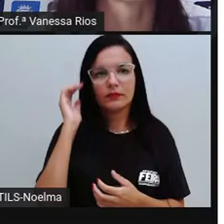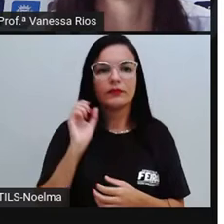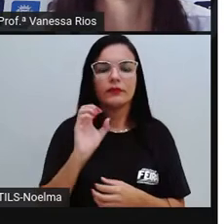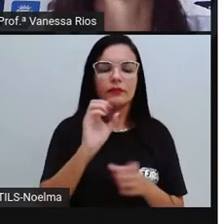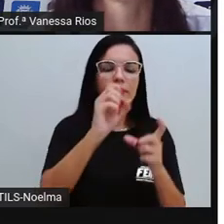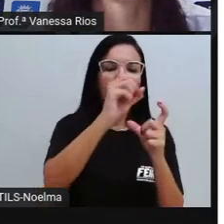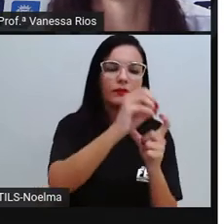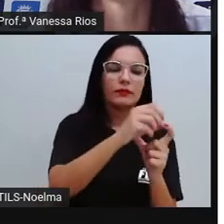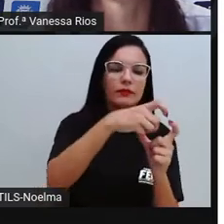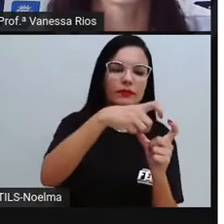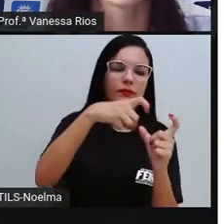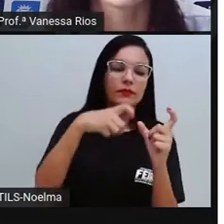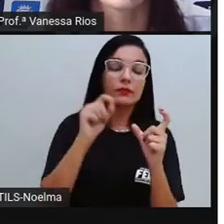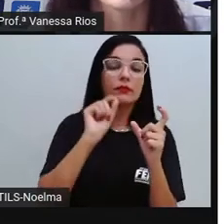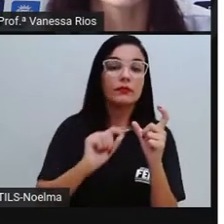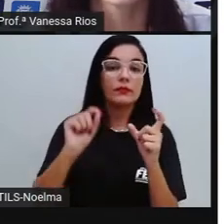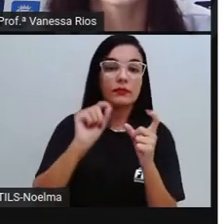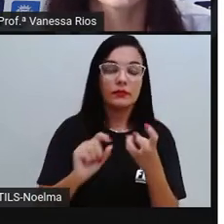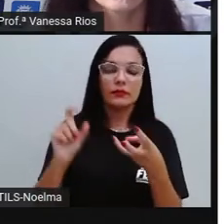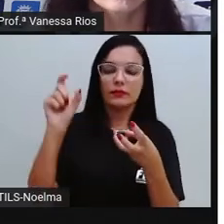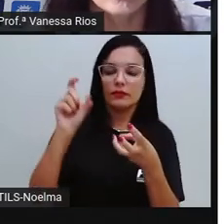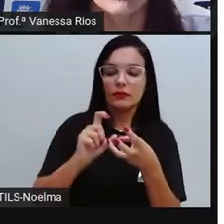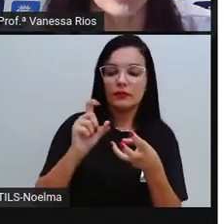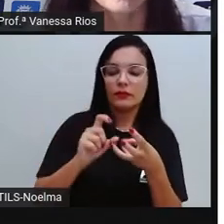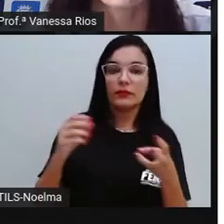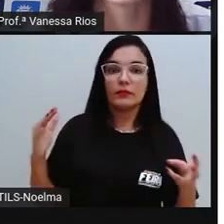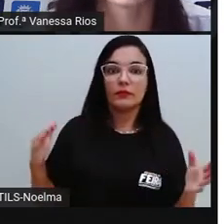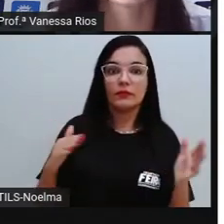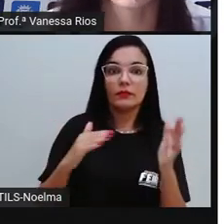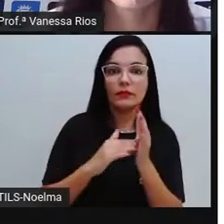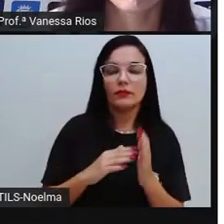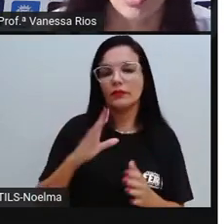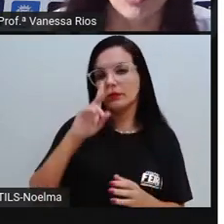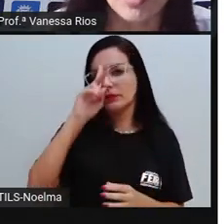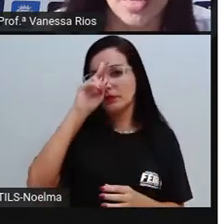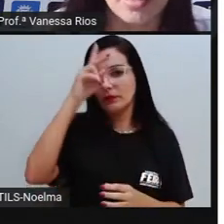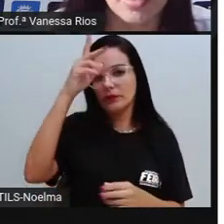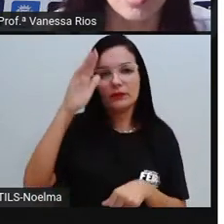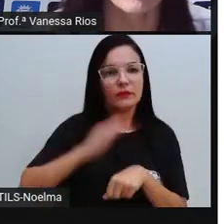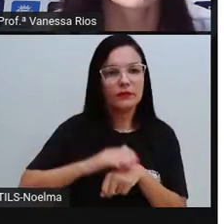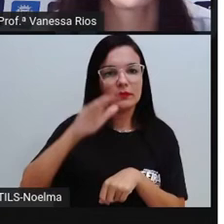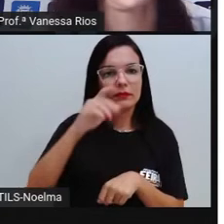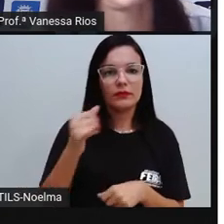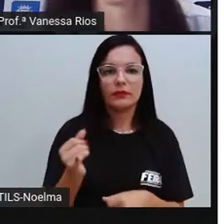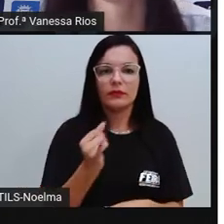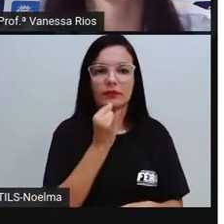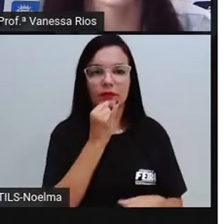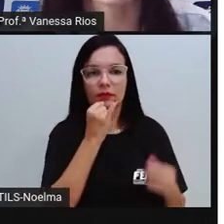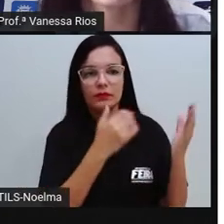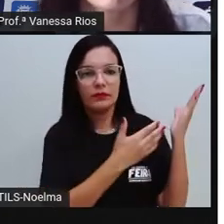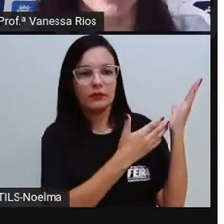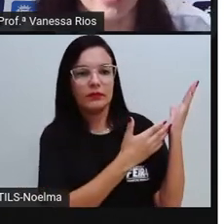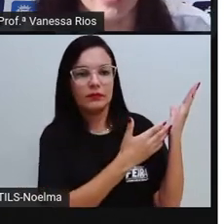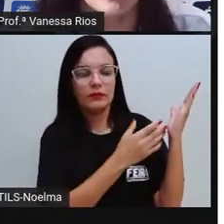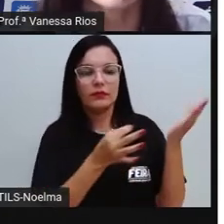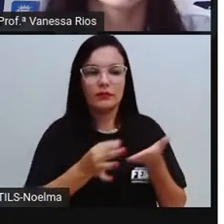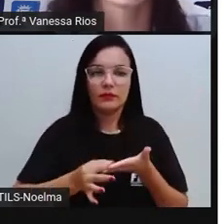Oxítonas, a sílaba tônica é a última. E a Pró traz agora alguns exemplos da palavra café,